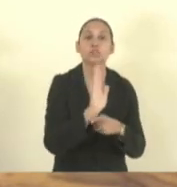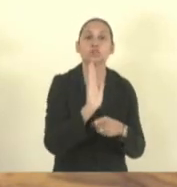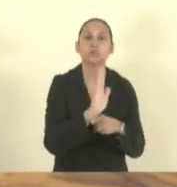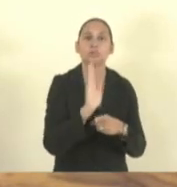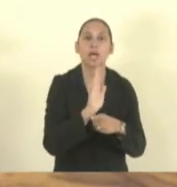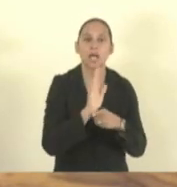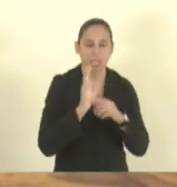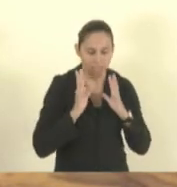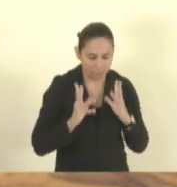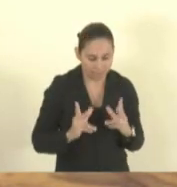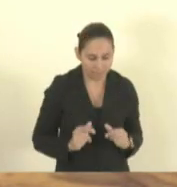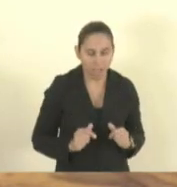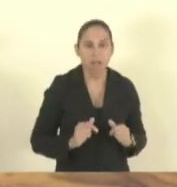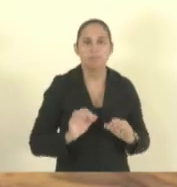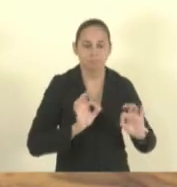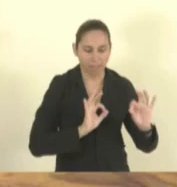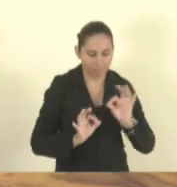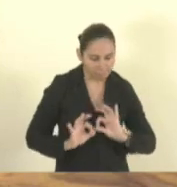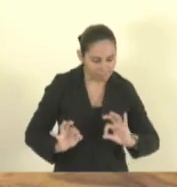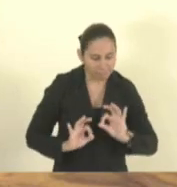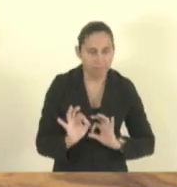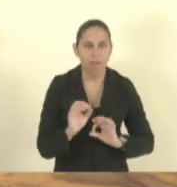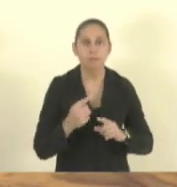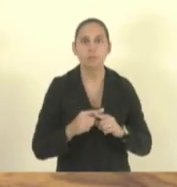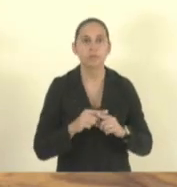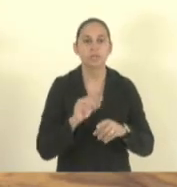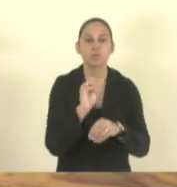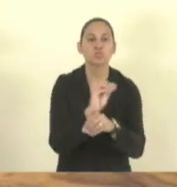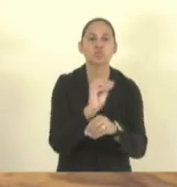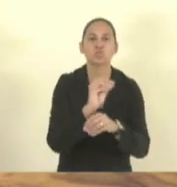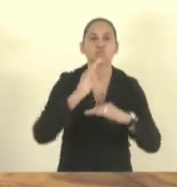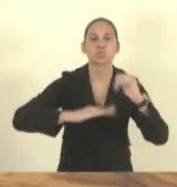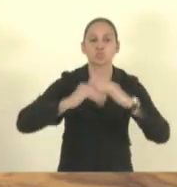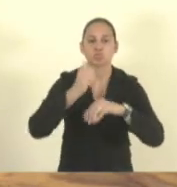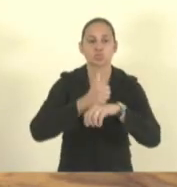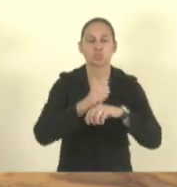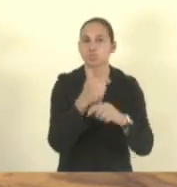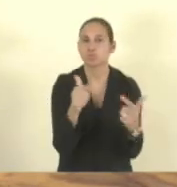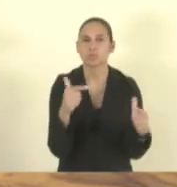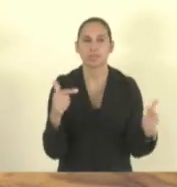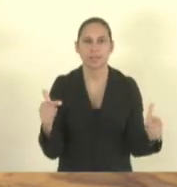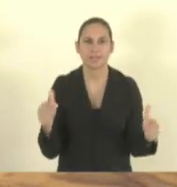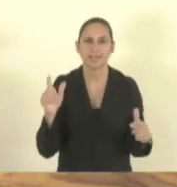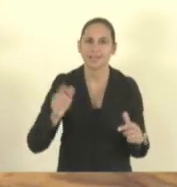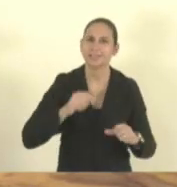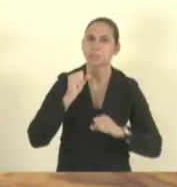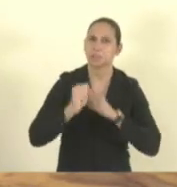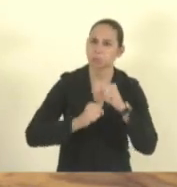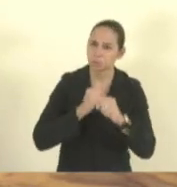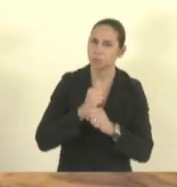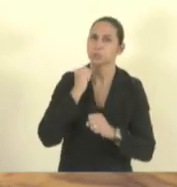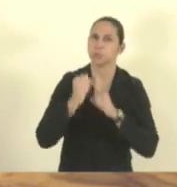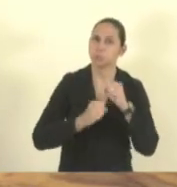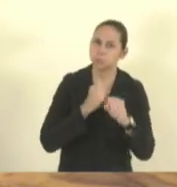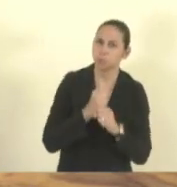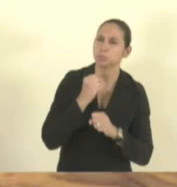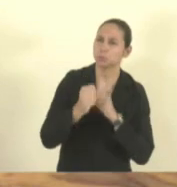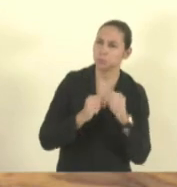E aí a desculpa é que não tem gente. É todo ano a mesma coisa.